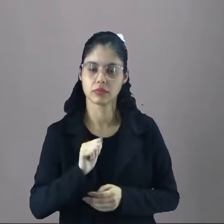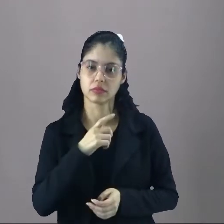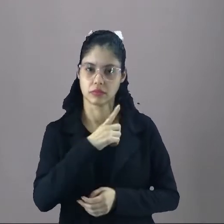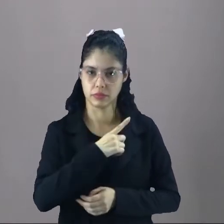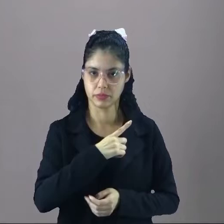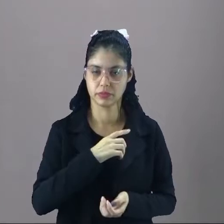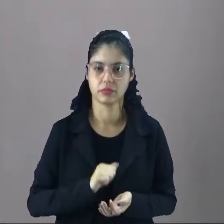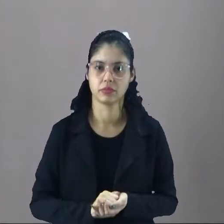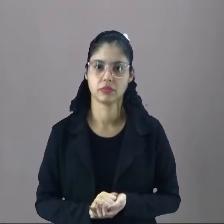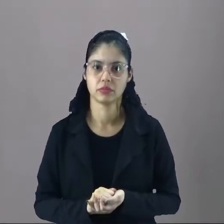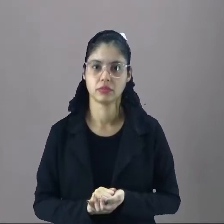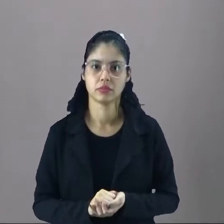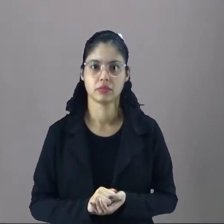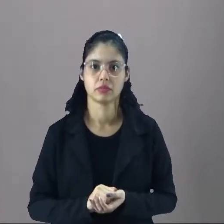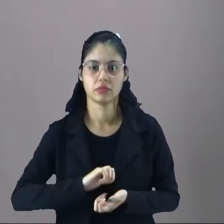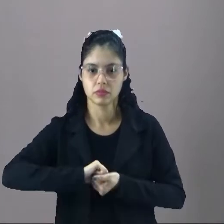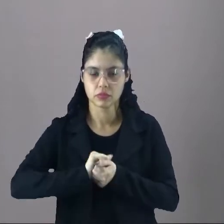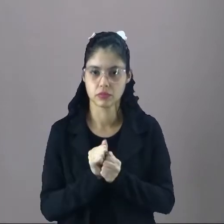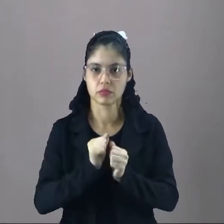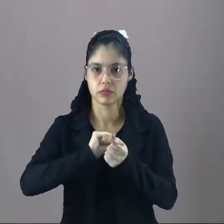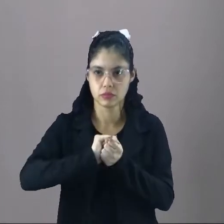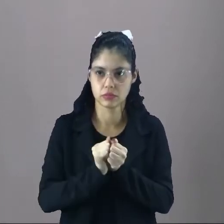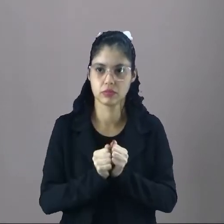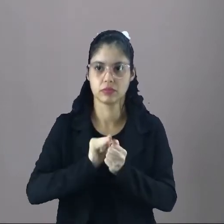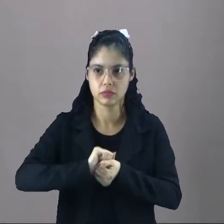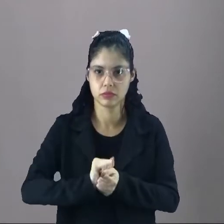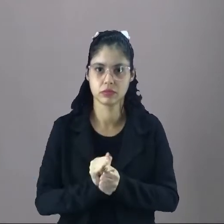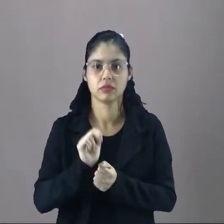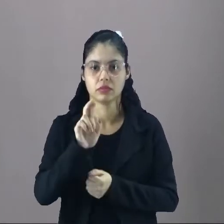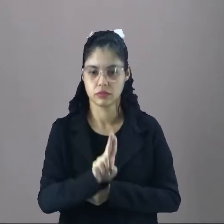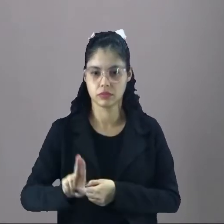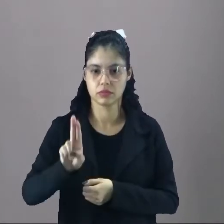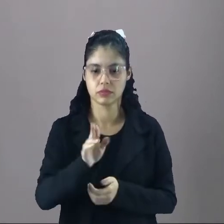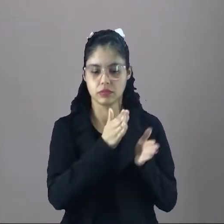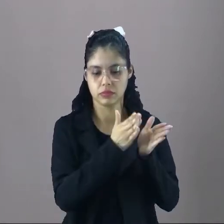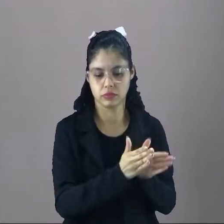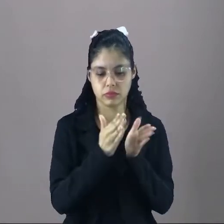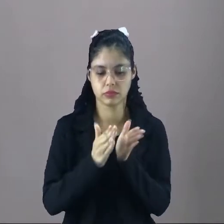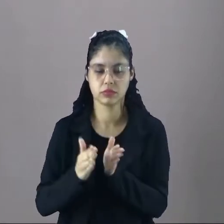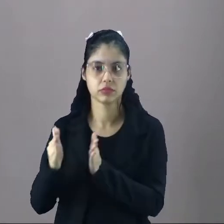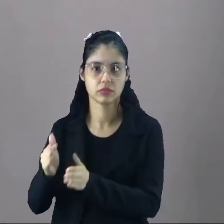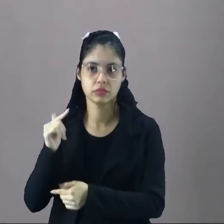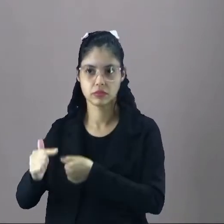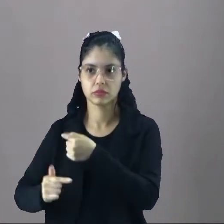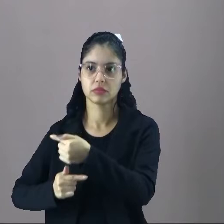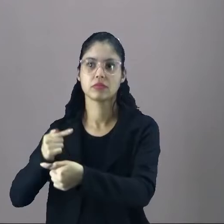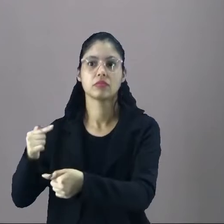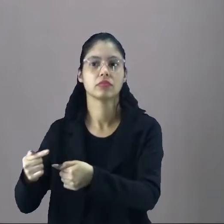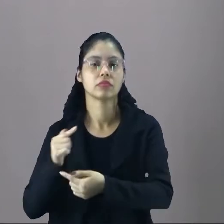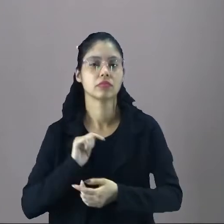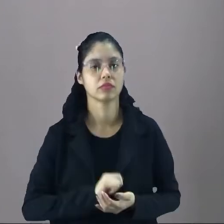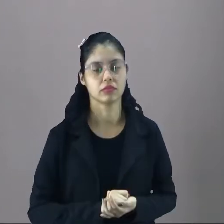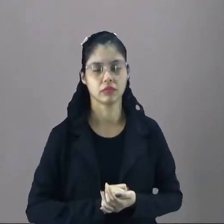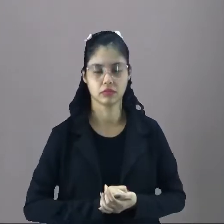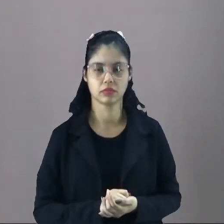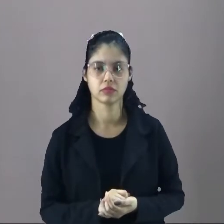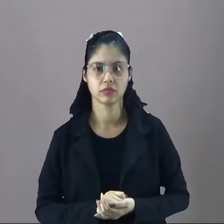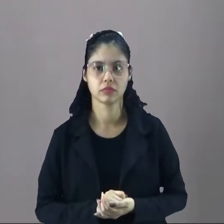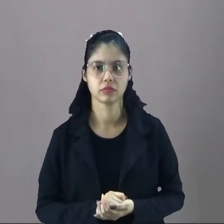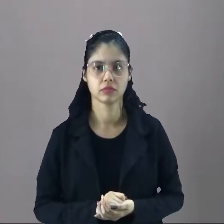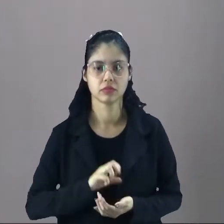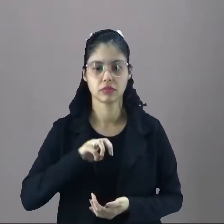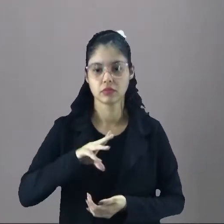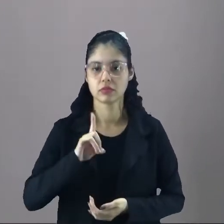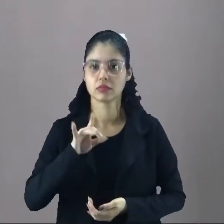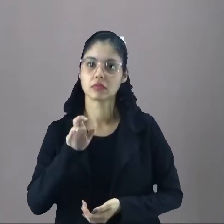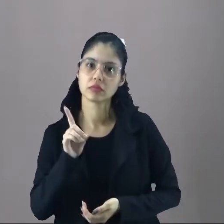tinha, né? O moedor, que antigamente era usado e que foi passando de geração em geração. Um